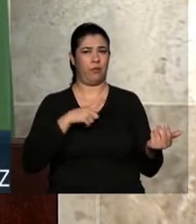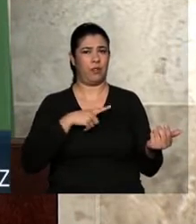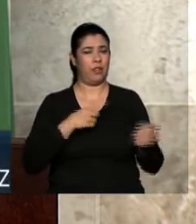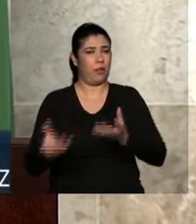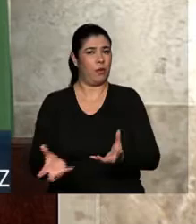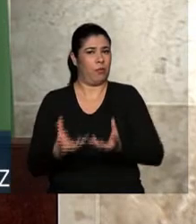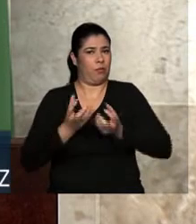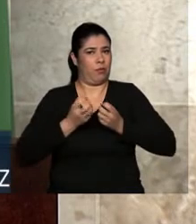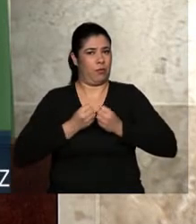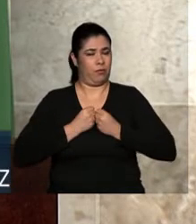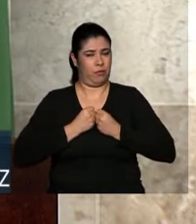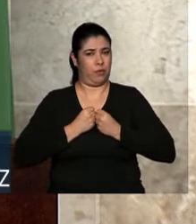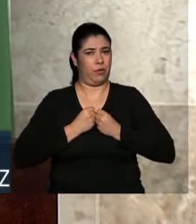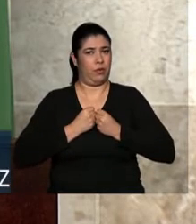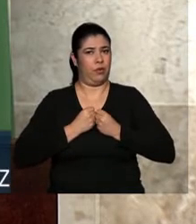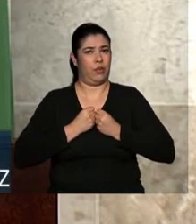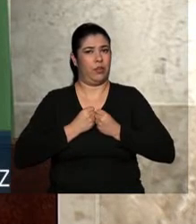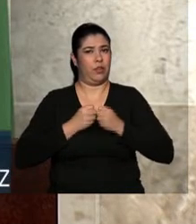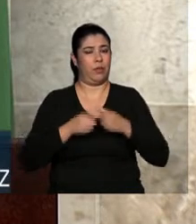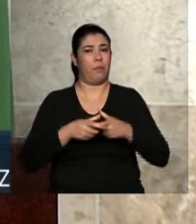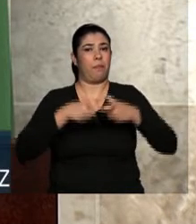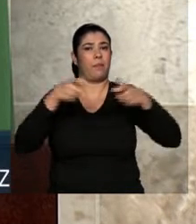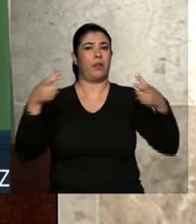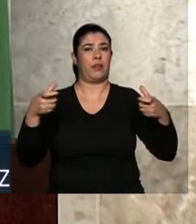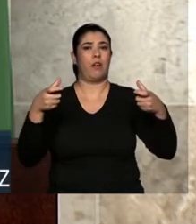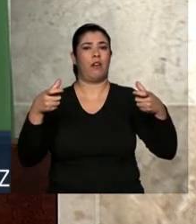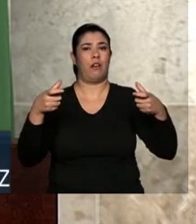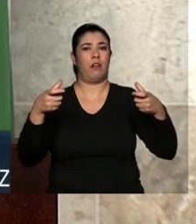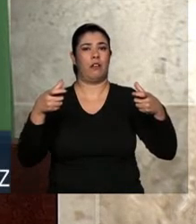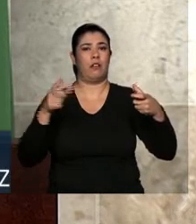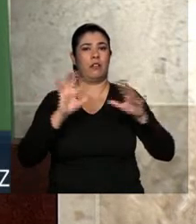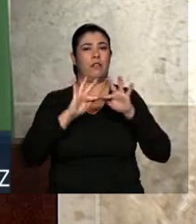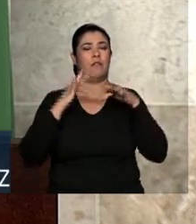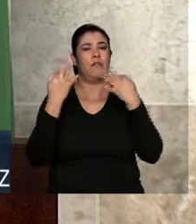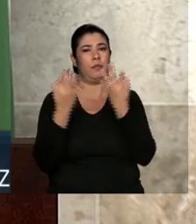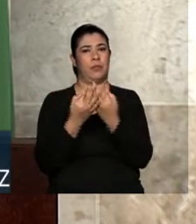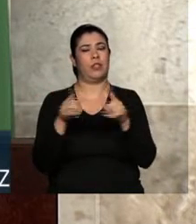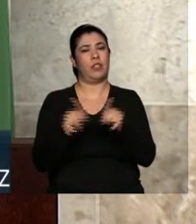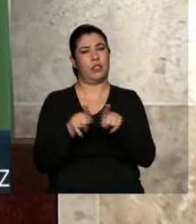acolhimento em macrofamílias que são micro e pequenas empresas.